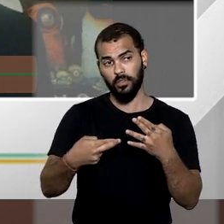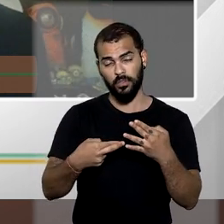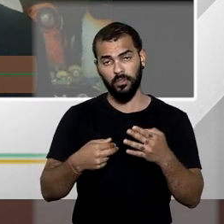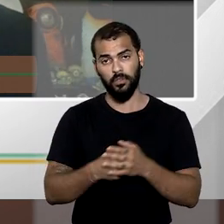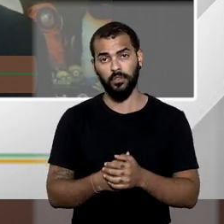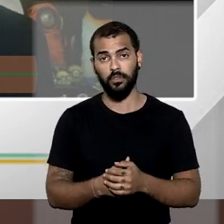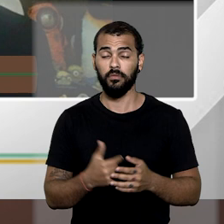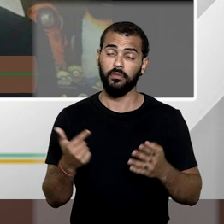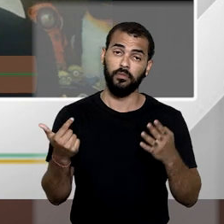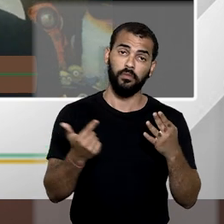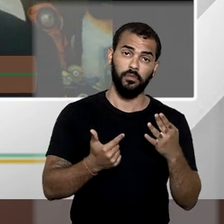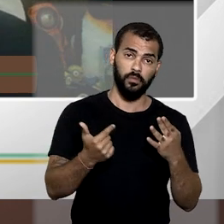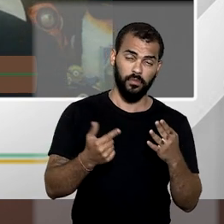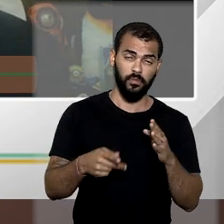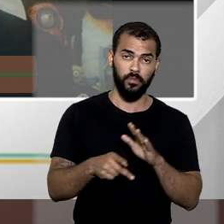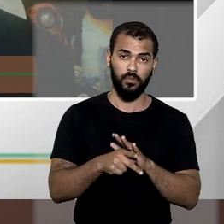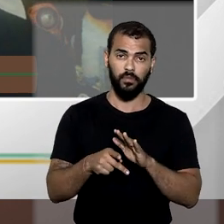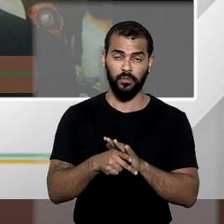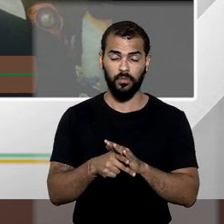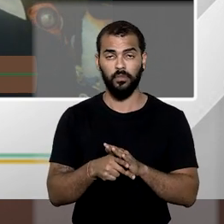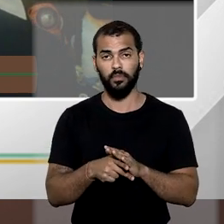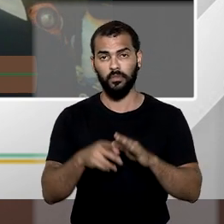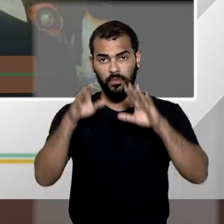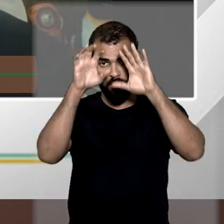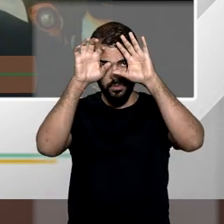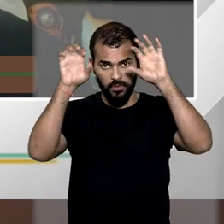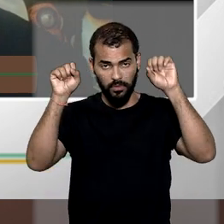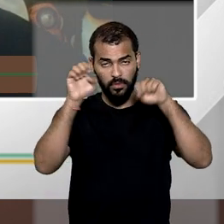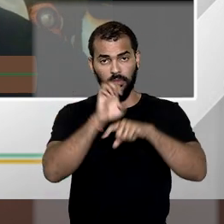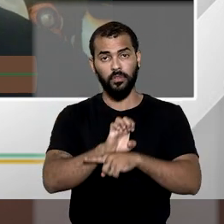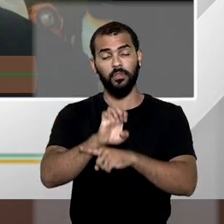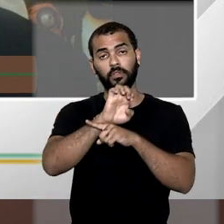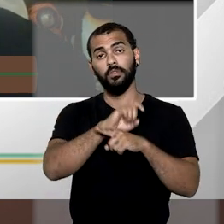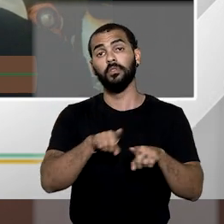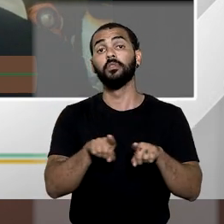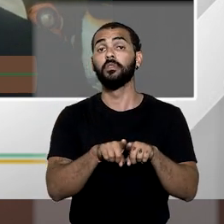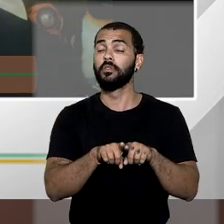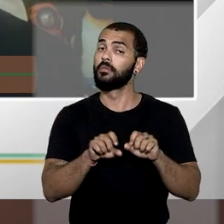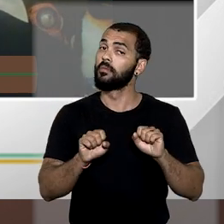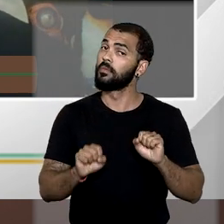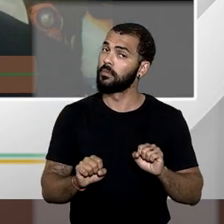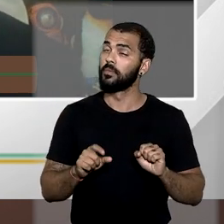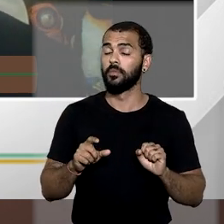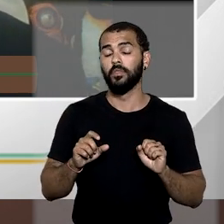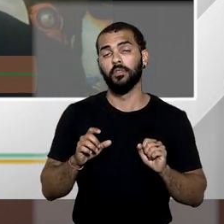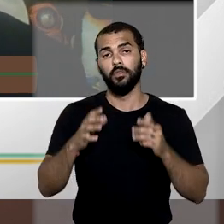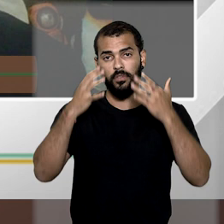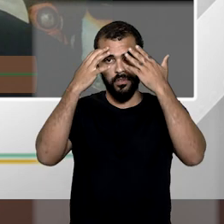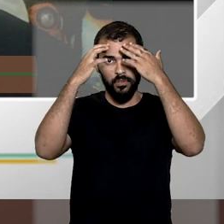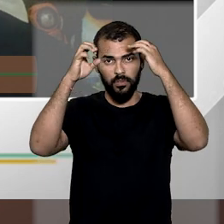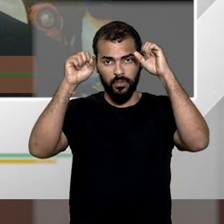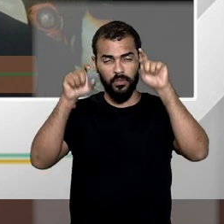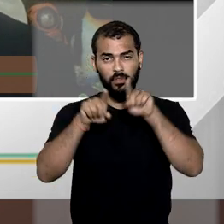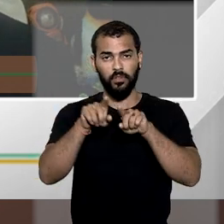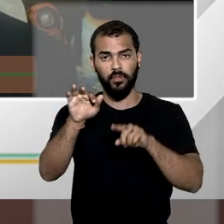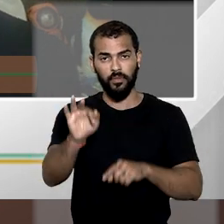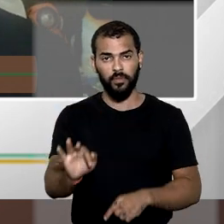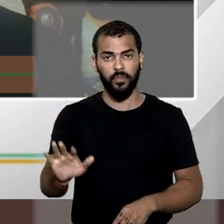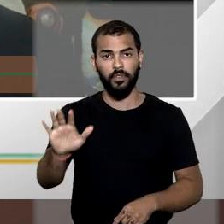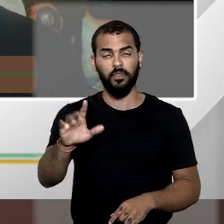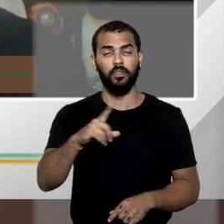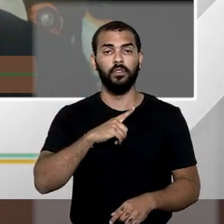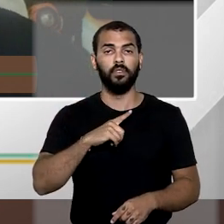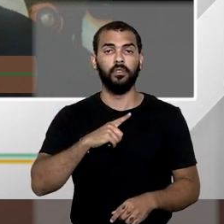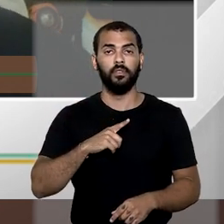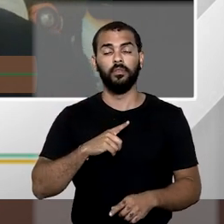segundo grau para os tribunais estaduais e pode até mesmo chegar aos tribunais federais sediados em Brasília